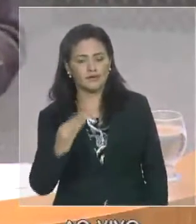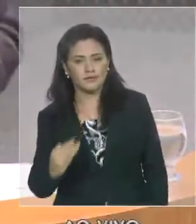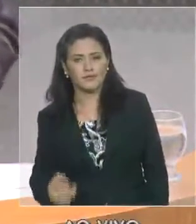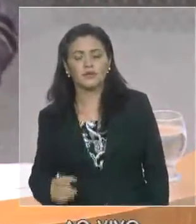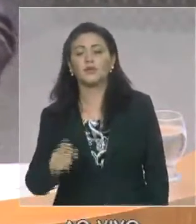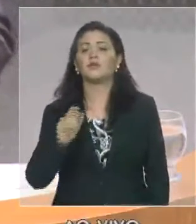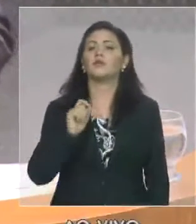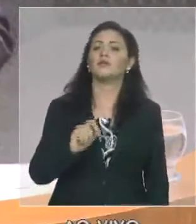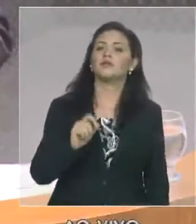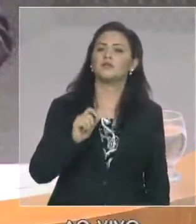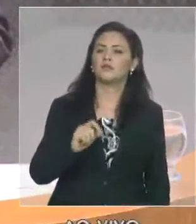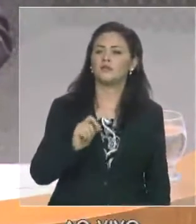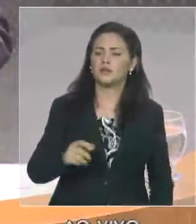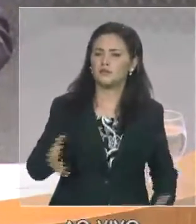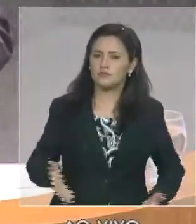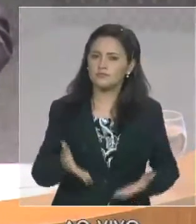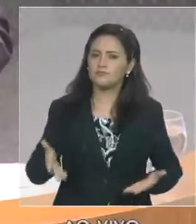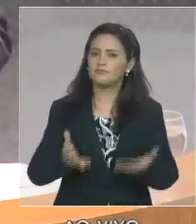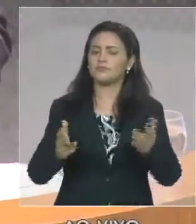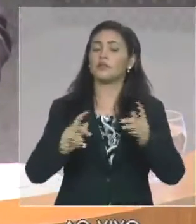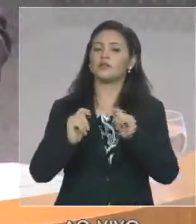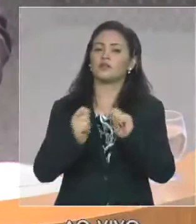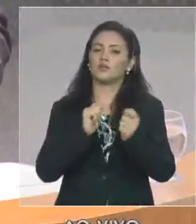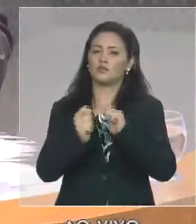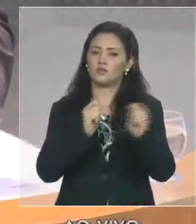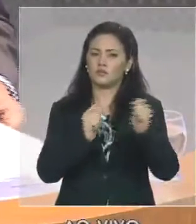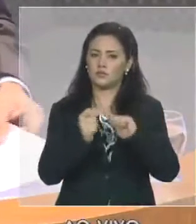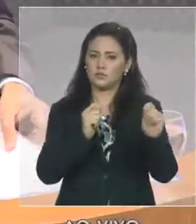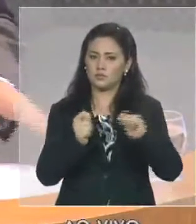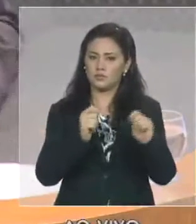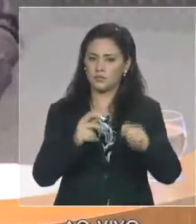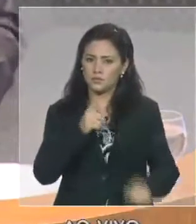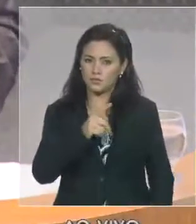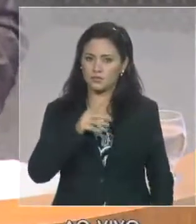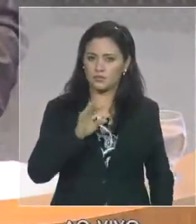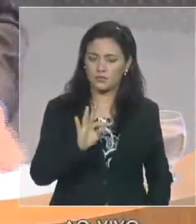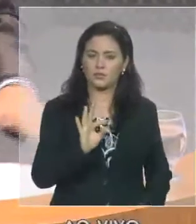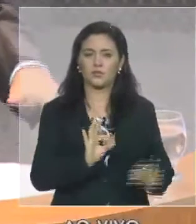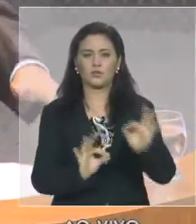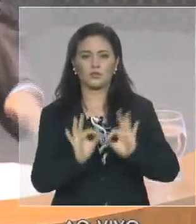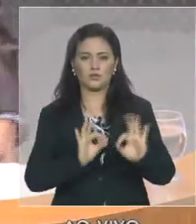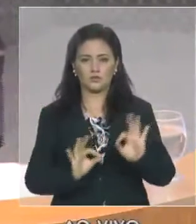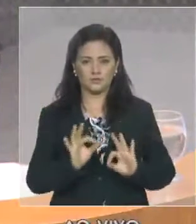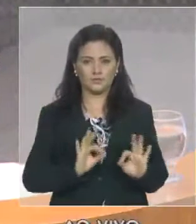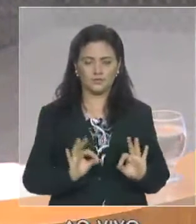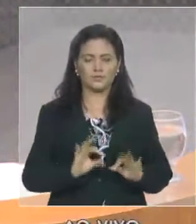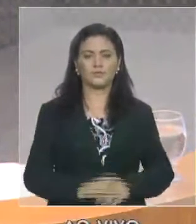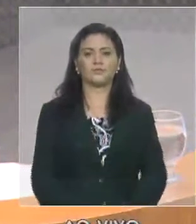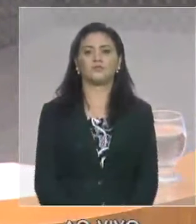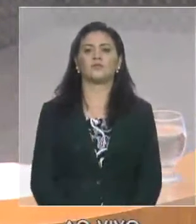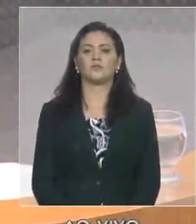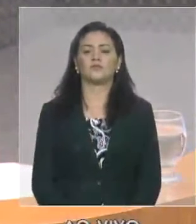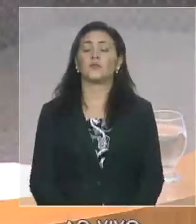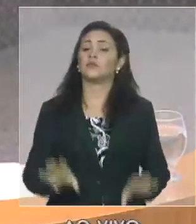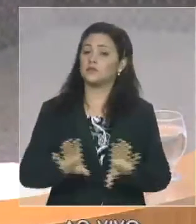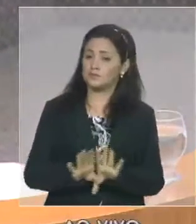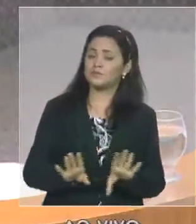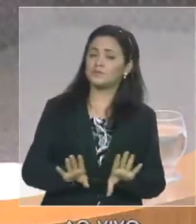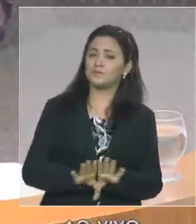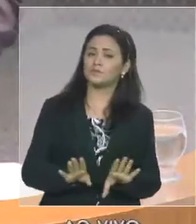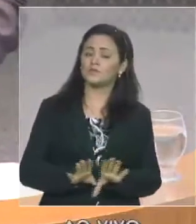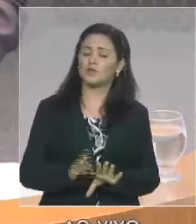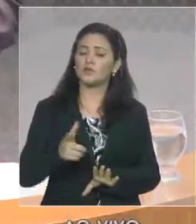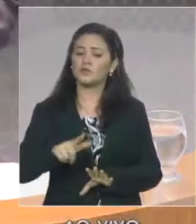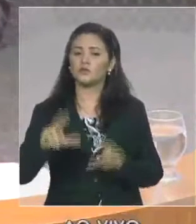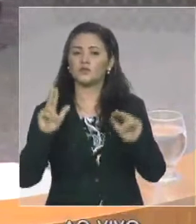das finanças públicas e estaduais. Ainda no terreno das finanças públicas e estaduais,